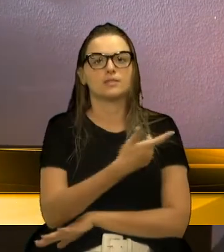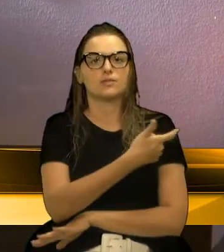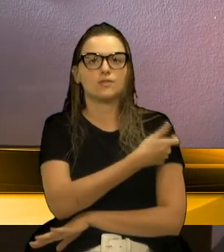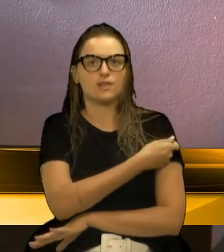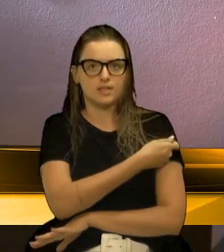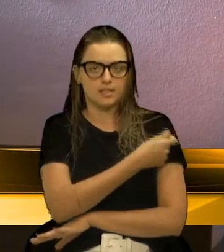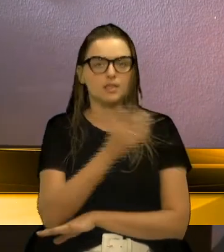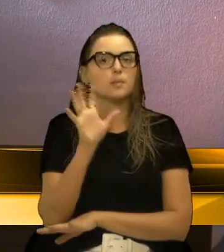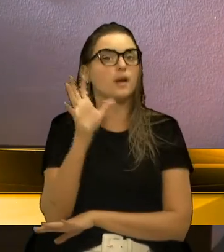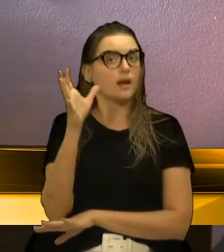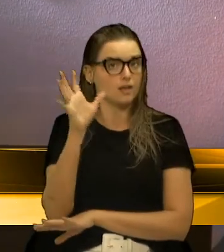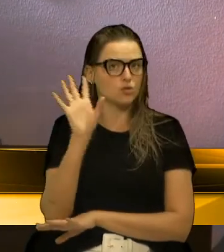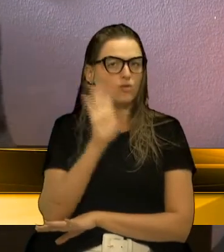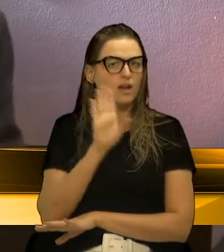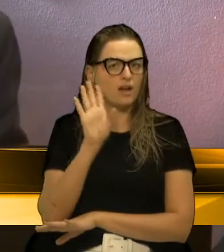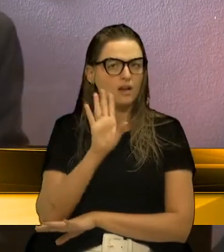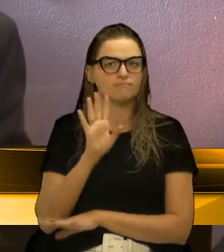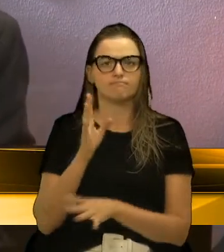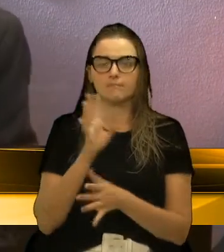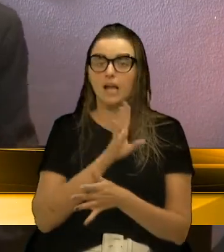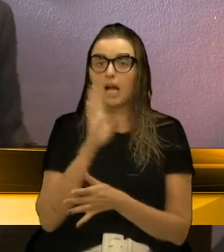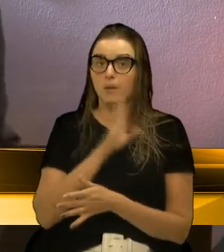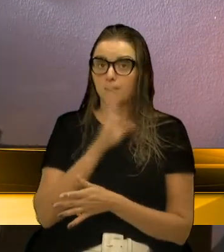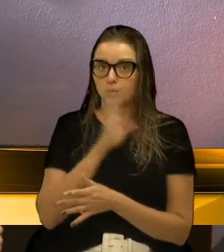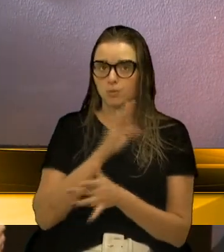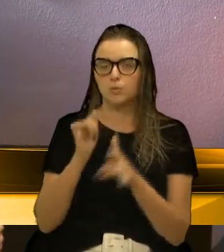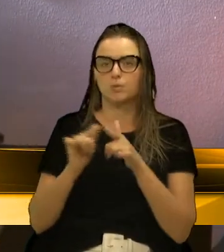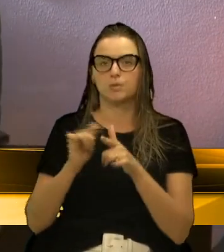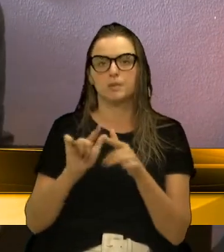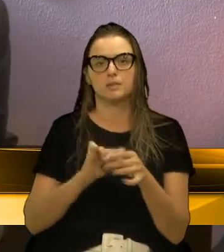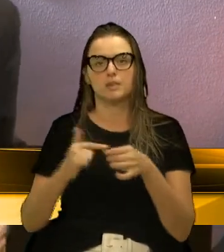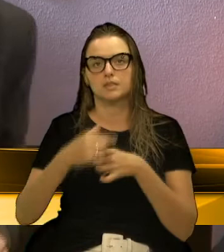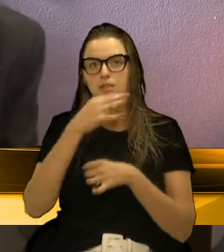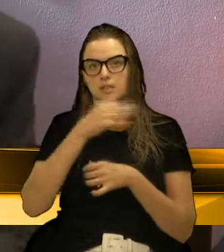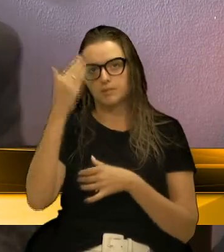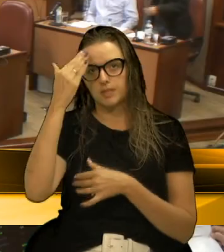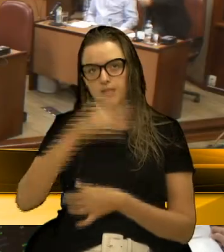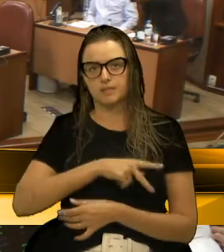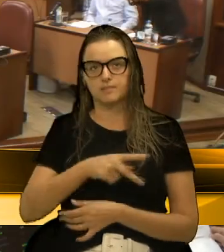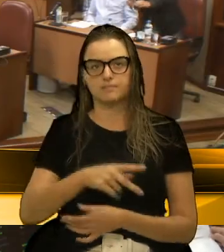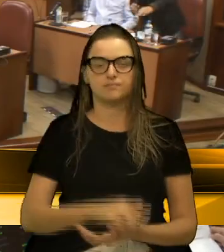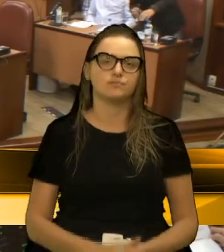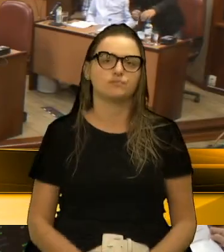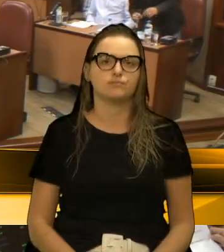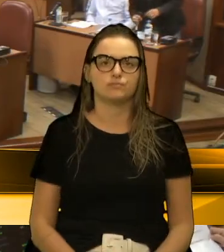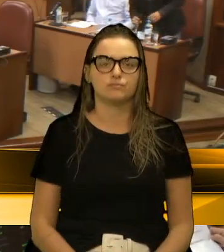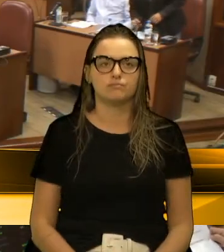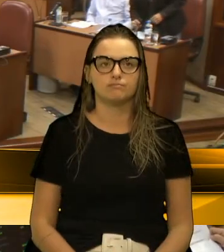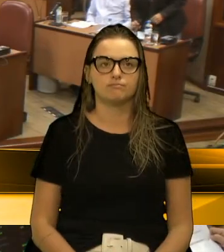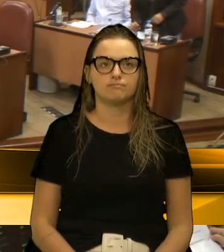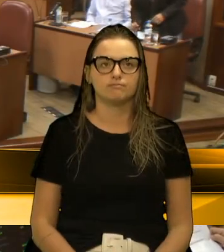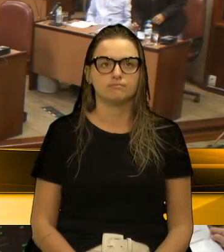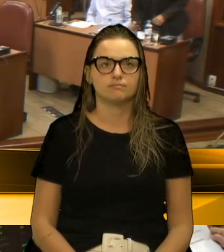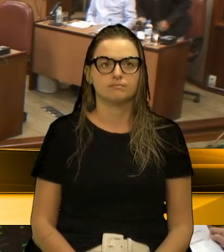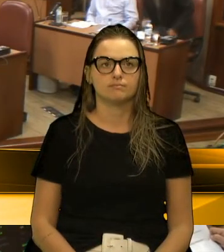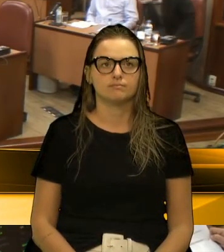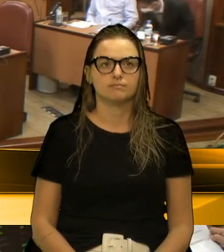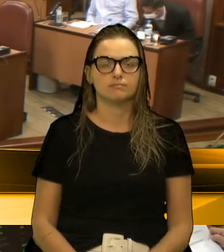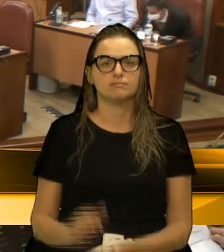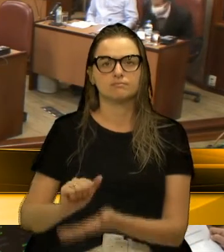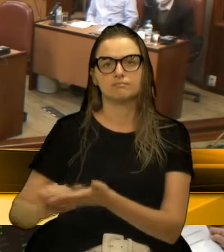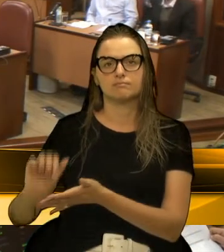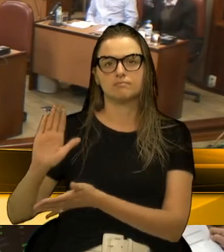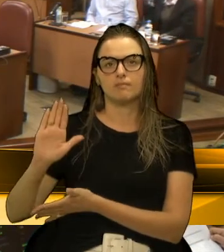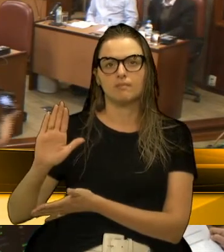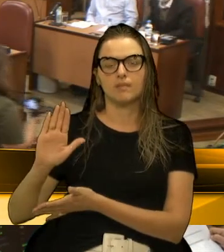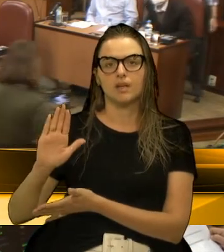gente resolver esse problema o quanto antes, aqui no nosso município de Caxias do Sul. Muito obrigado, presidente. Peço a sua palavra, senhor presidente. Com a